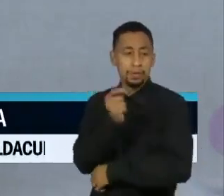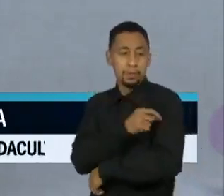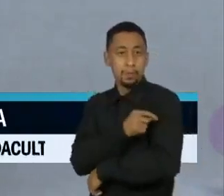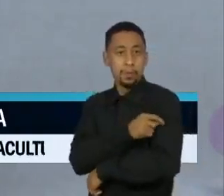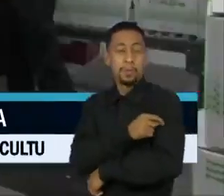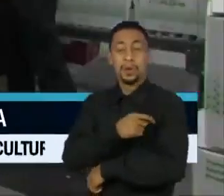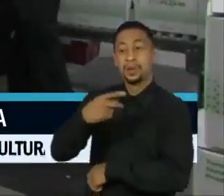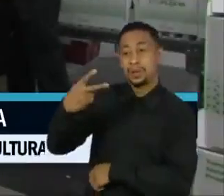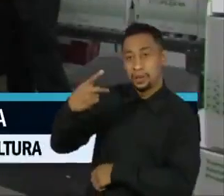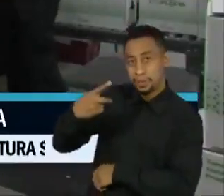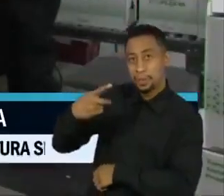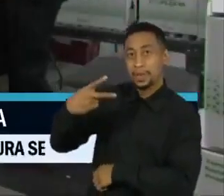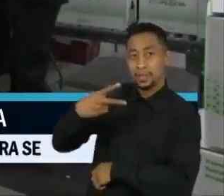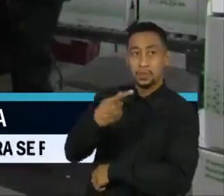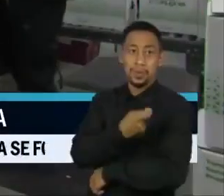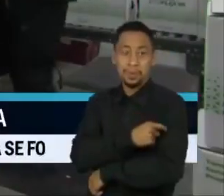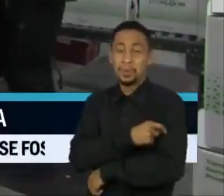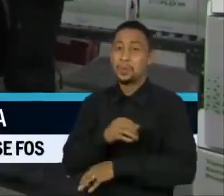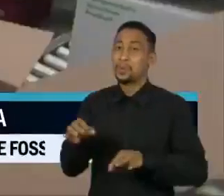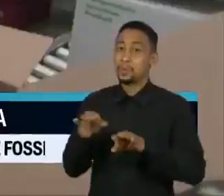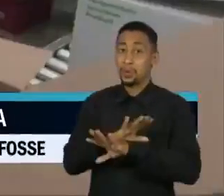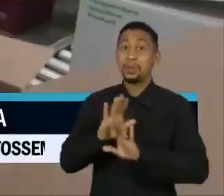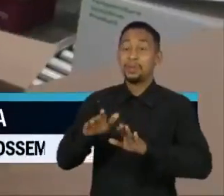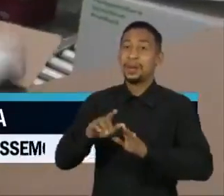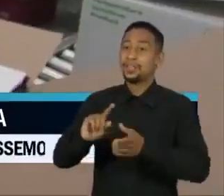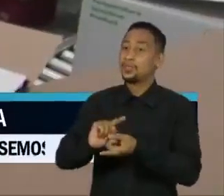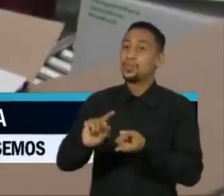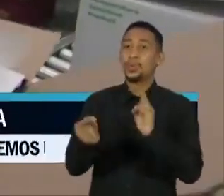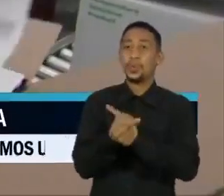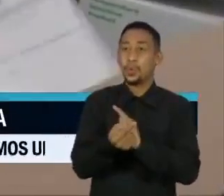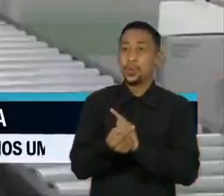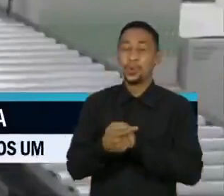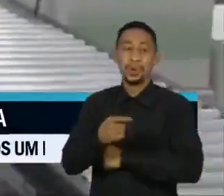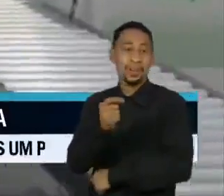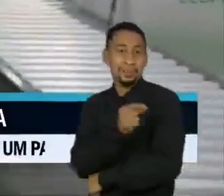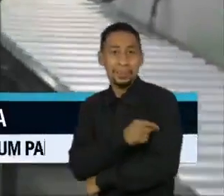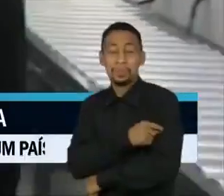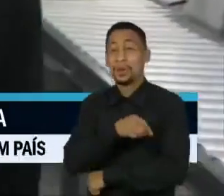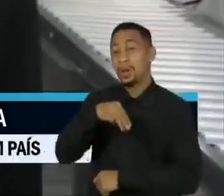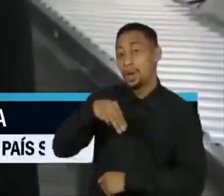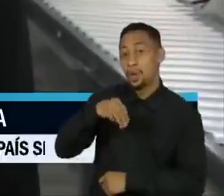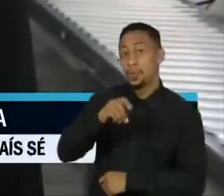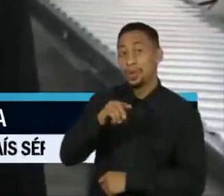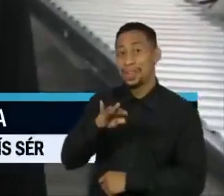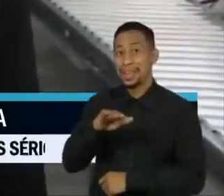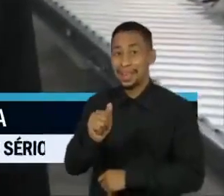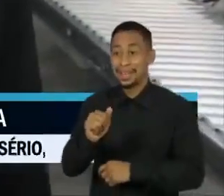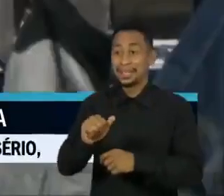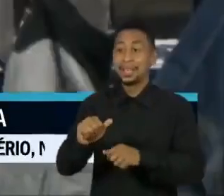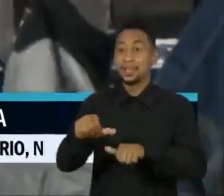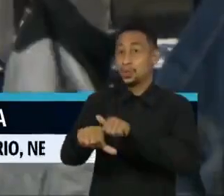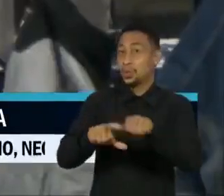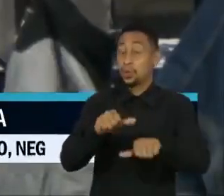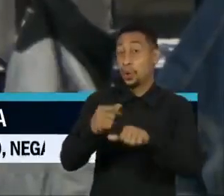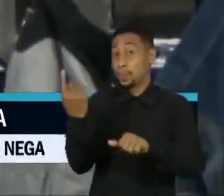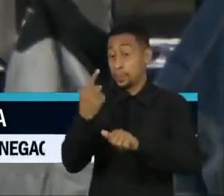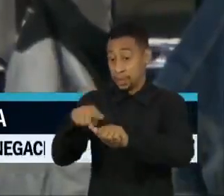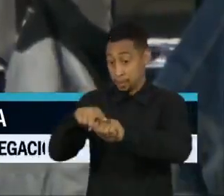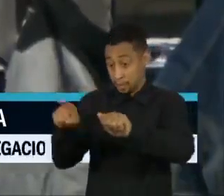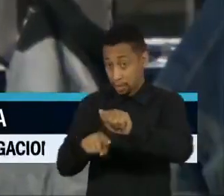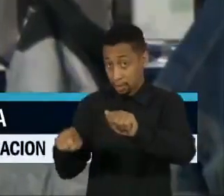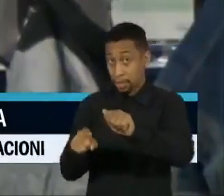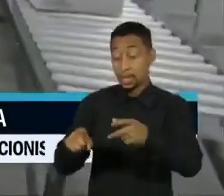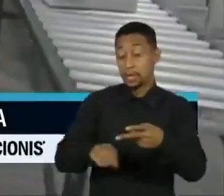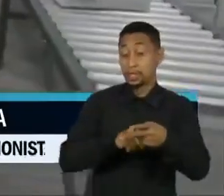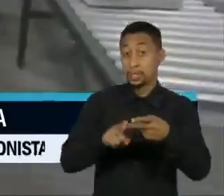contra a Covid-19, mas trocou o imunizante, recebeu o da Moderna. A primeira dose havia sido da AstraZeneca. As